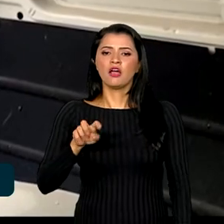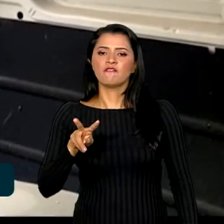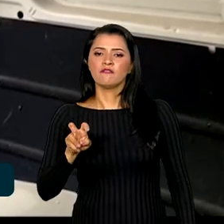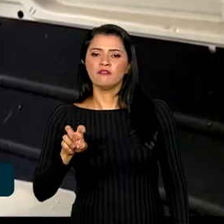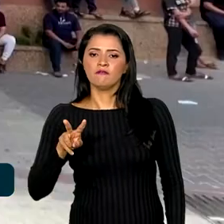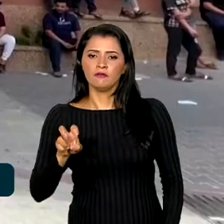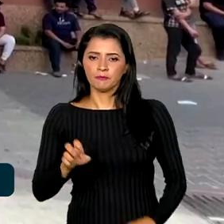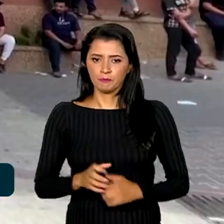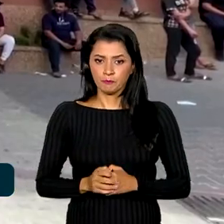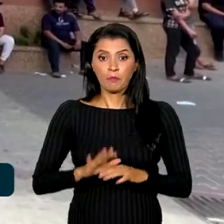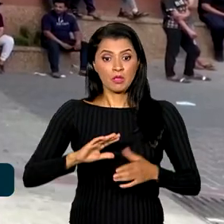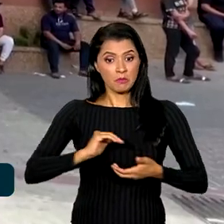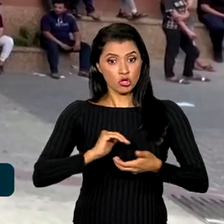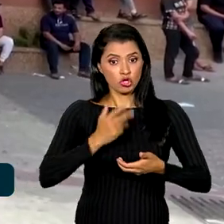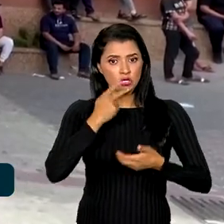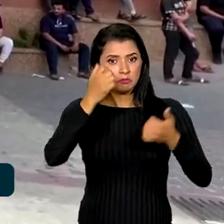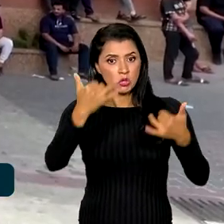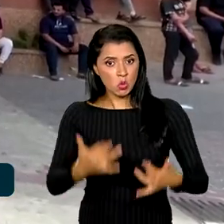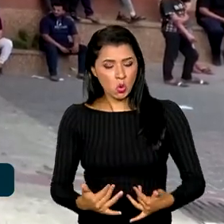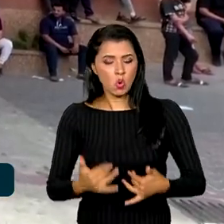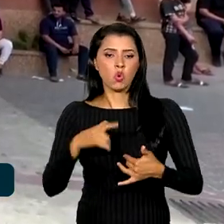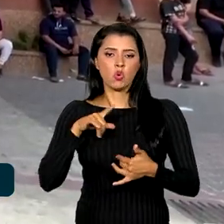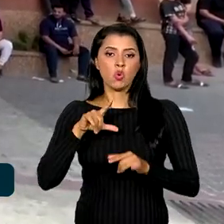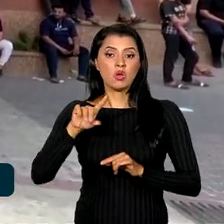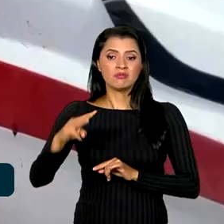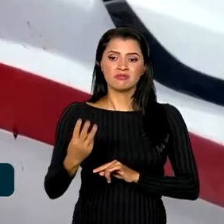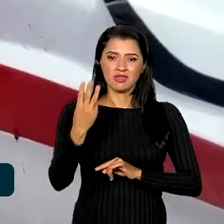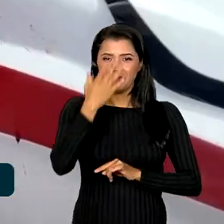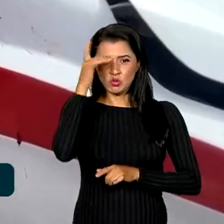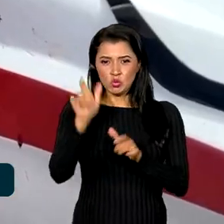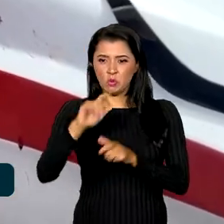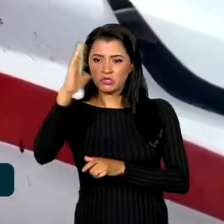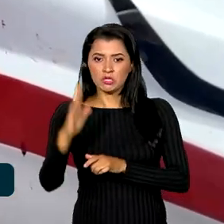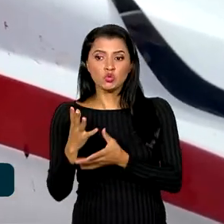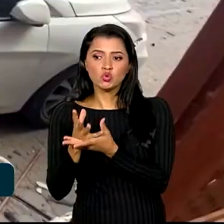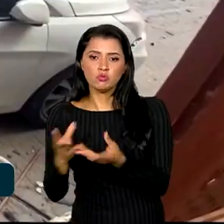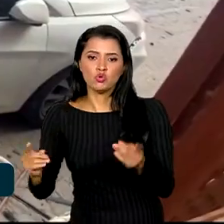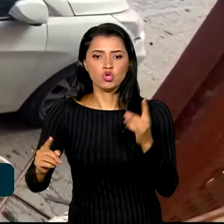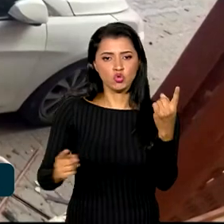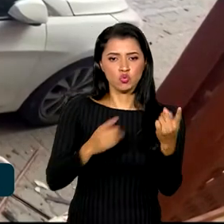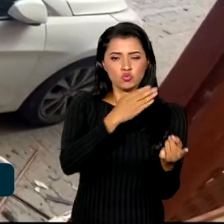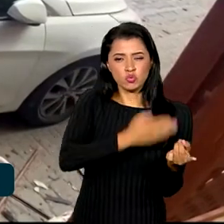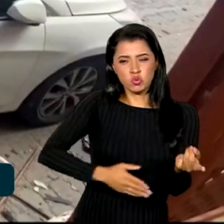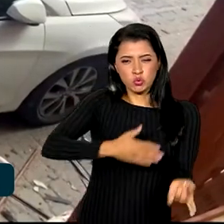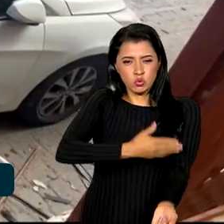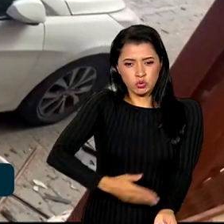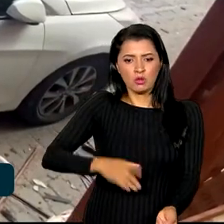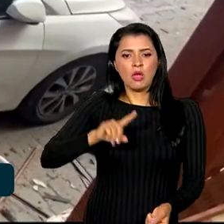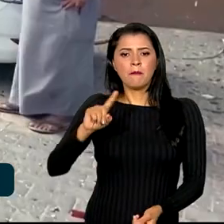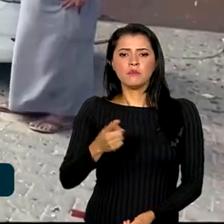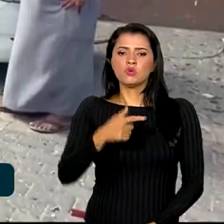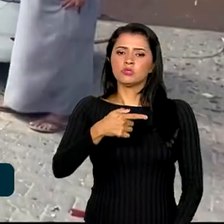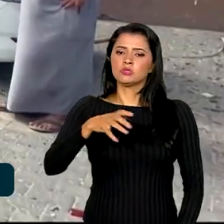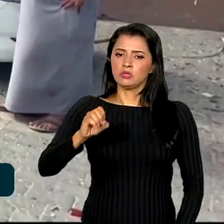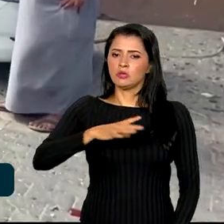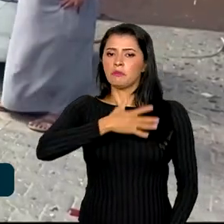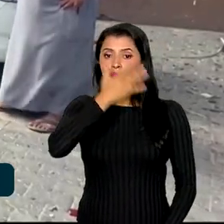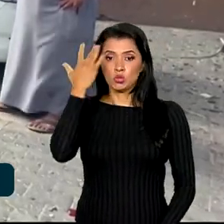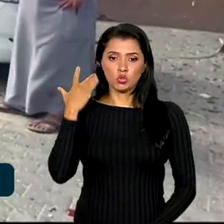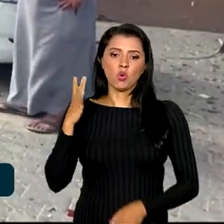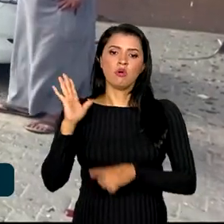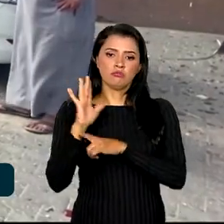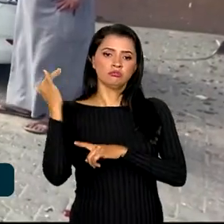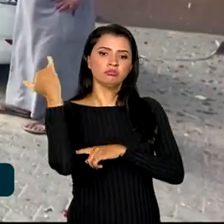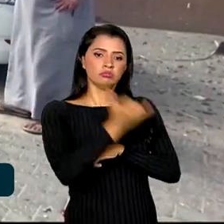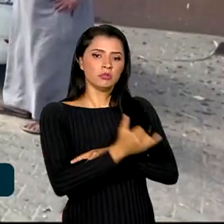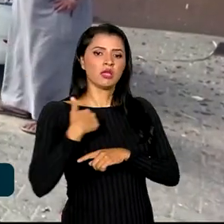segundo o Itamaraty, três brasileiros estão desaparecidos e um ficou ferido. E 1.700 pessoas manifestaram